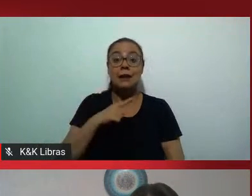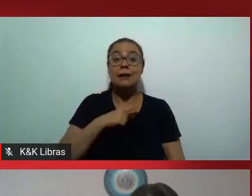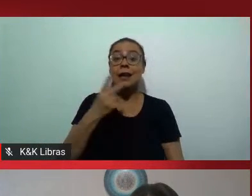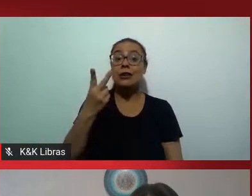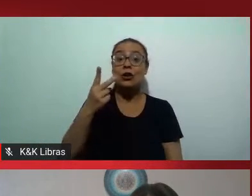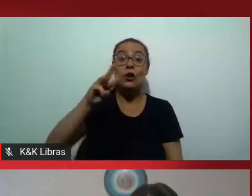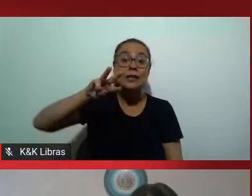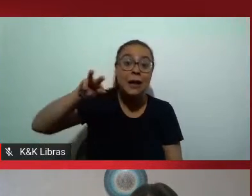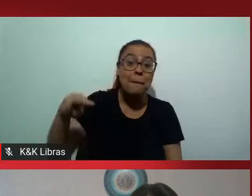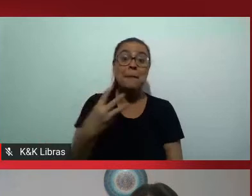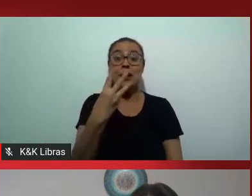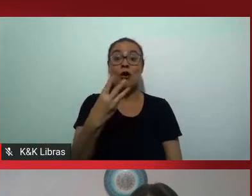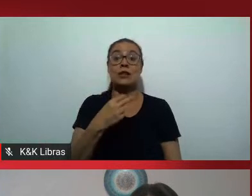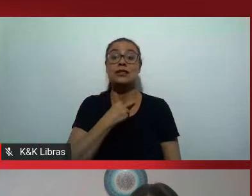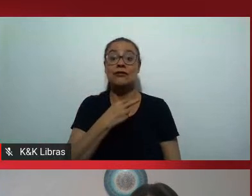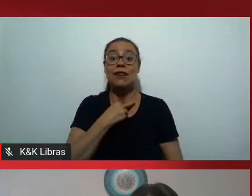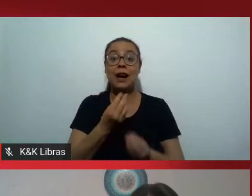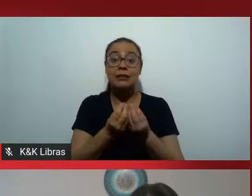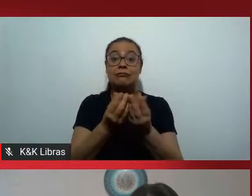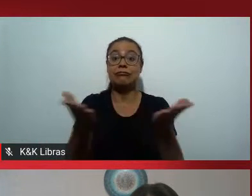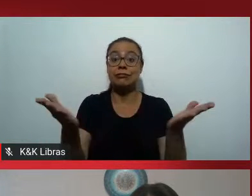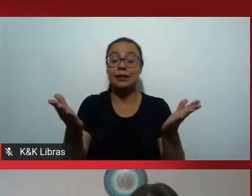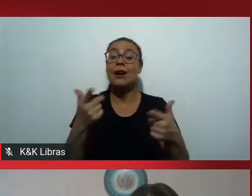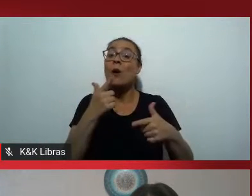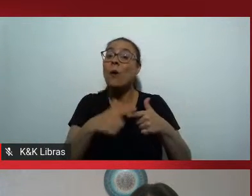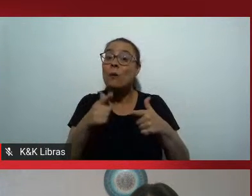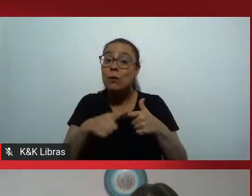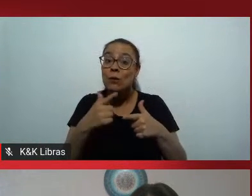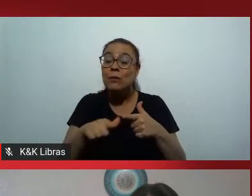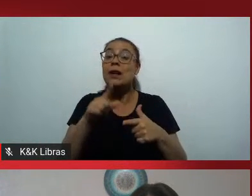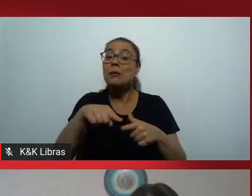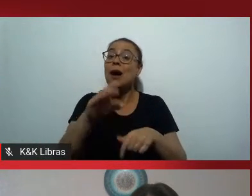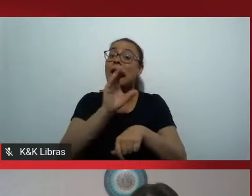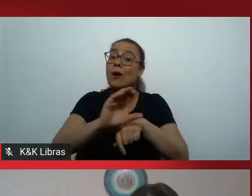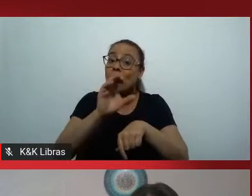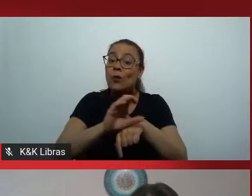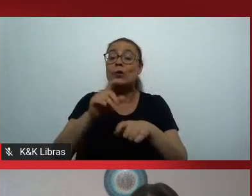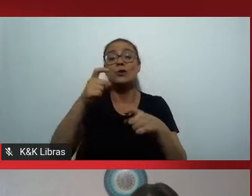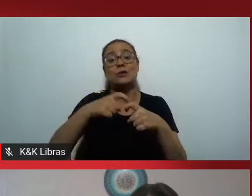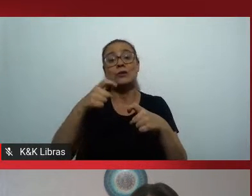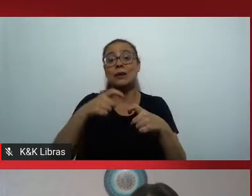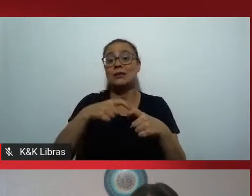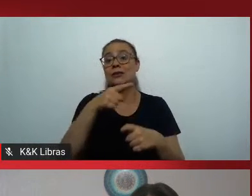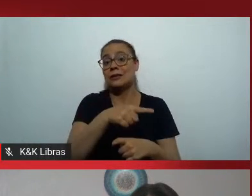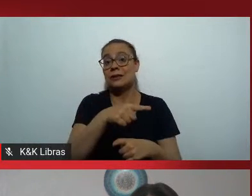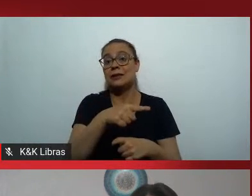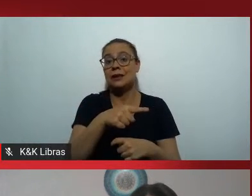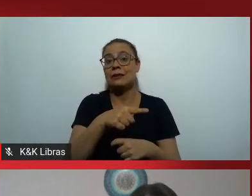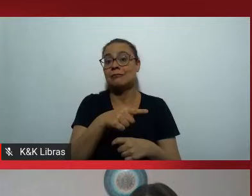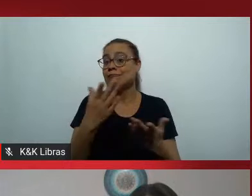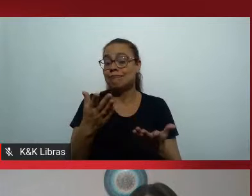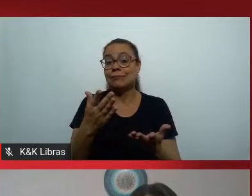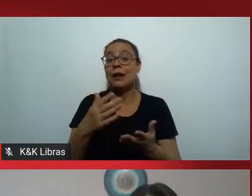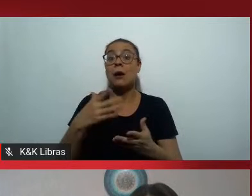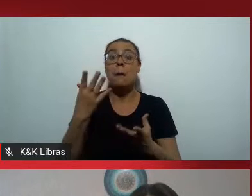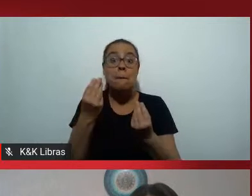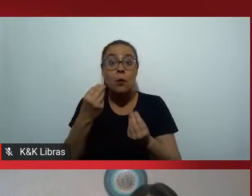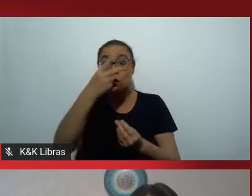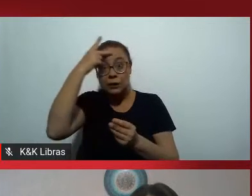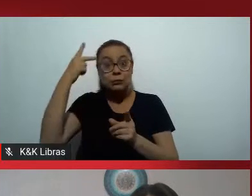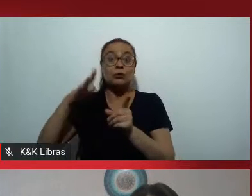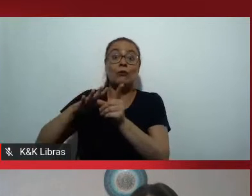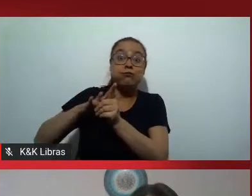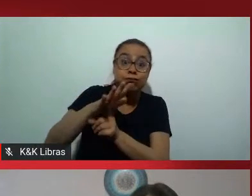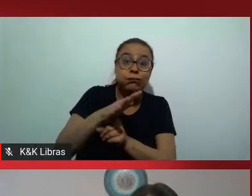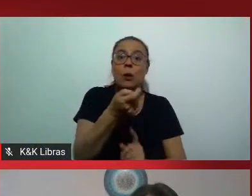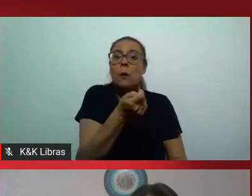ofertadas ou seja o problema da medicina na minha visão é muito claro é uma questão de oferta e procura existem poucas